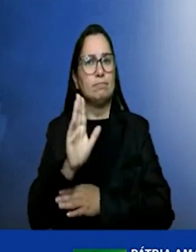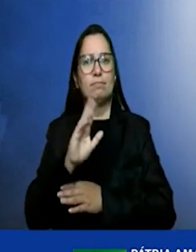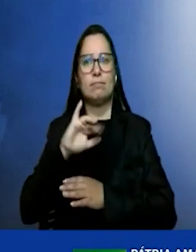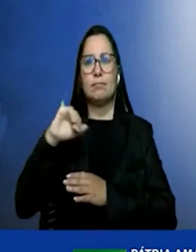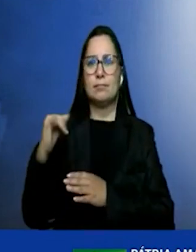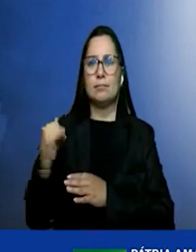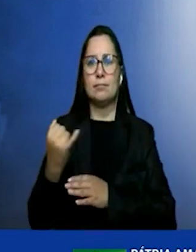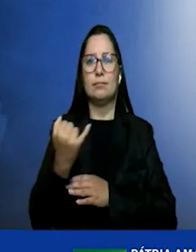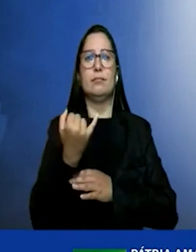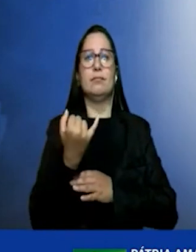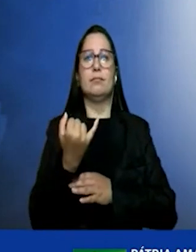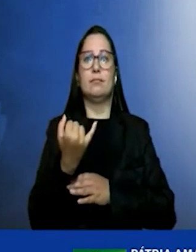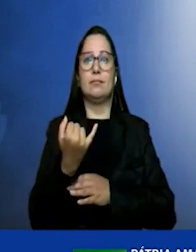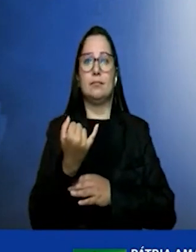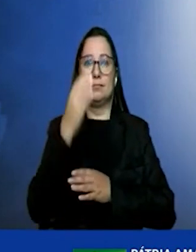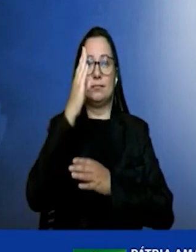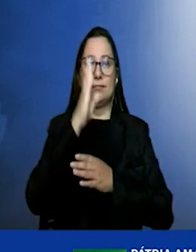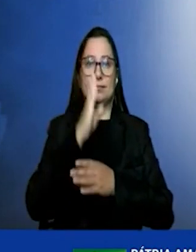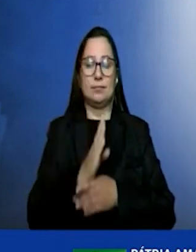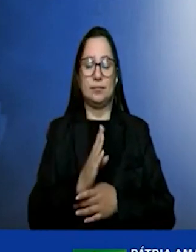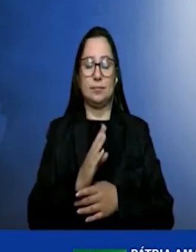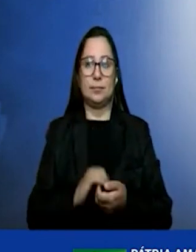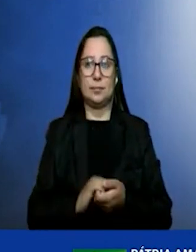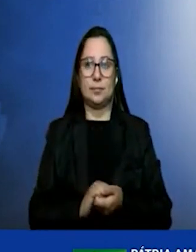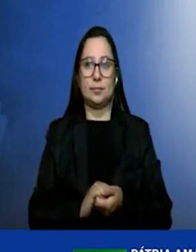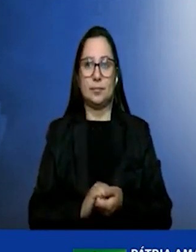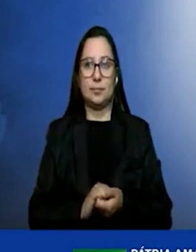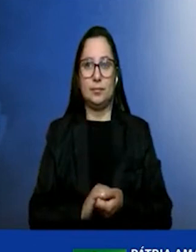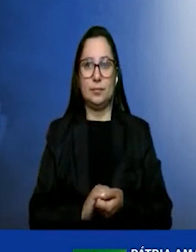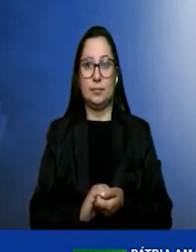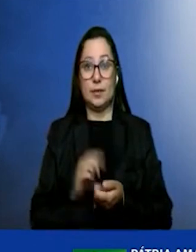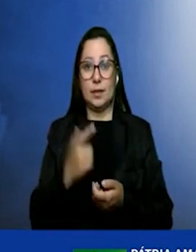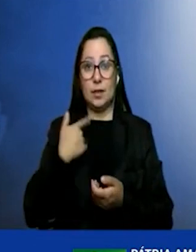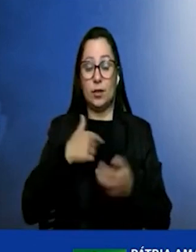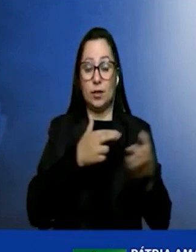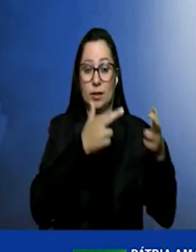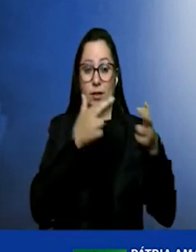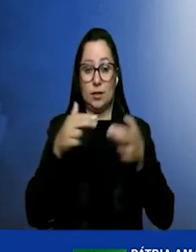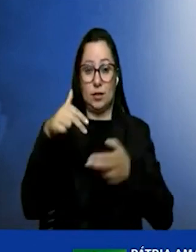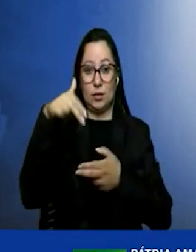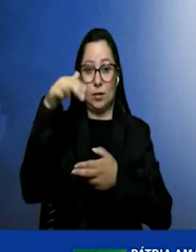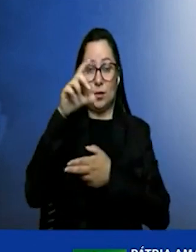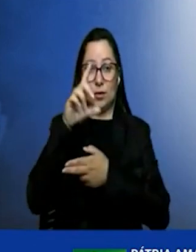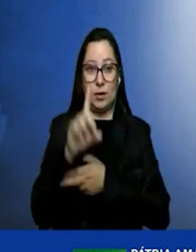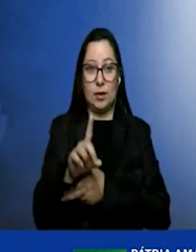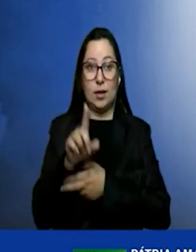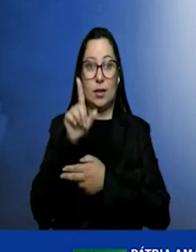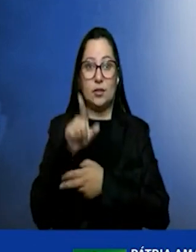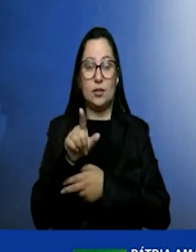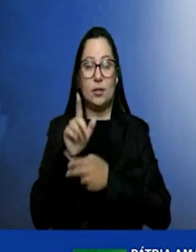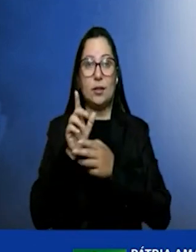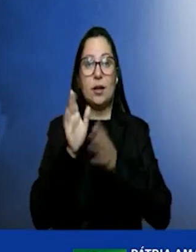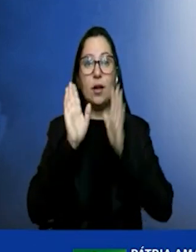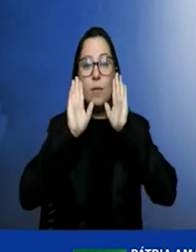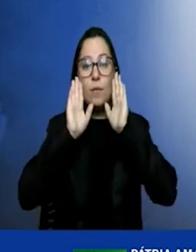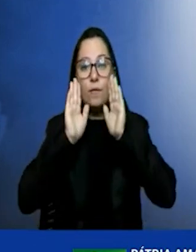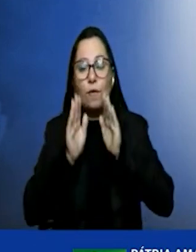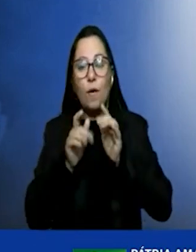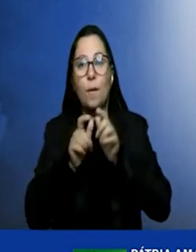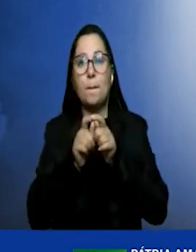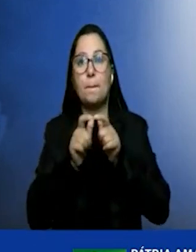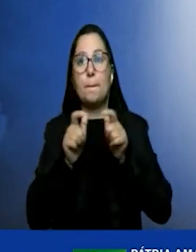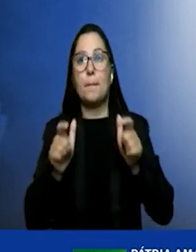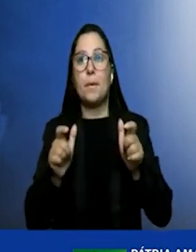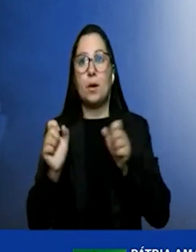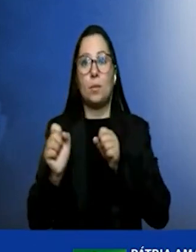oportunidade do Brasil. Primeiro que nós estamos na região nordeste que concentra a maior parte do nosso potencial.